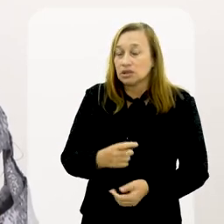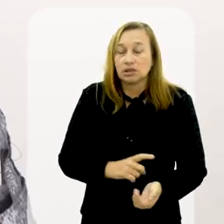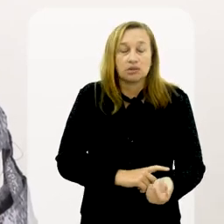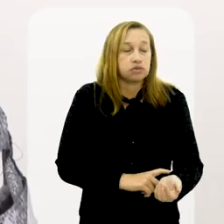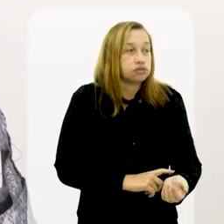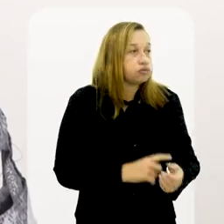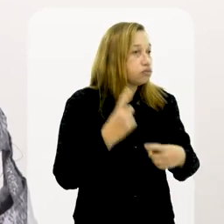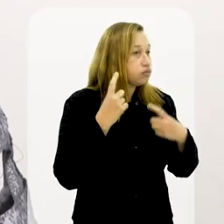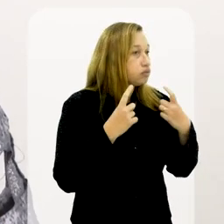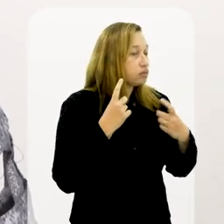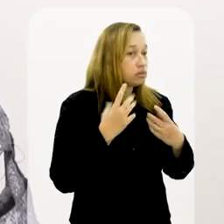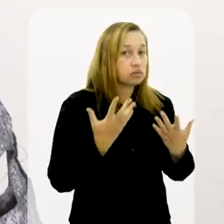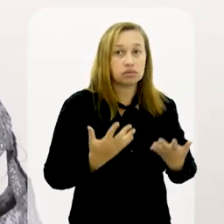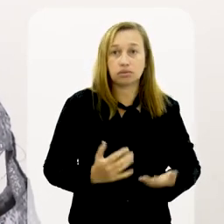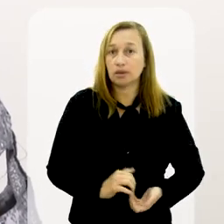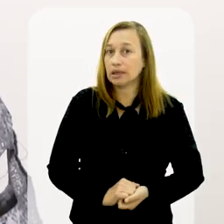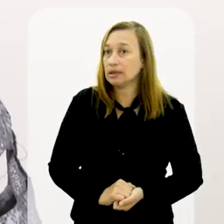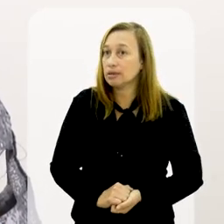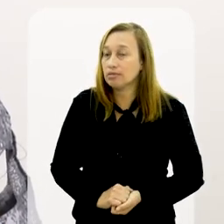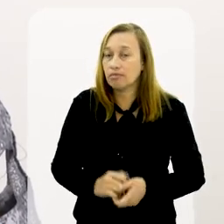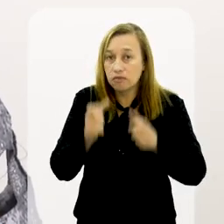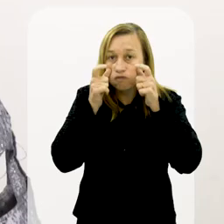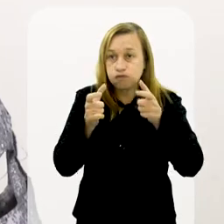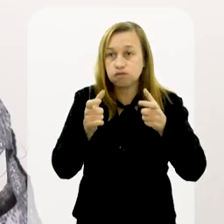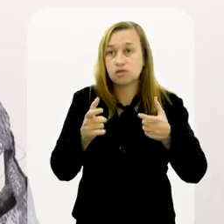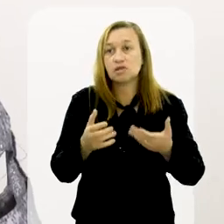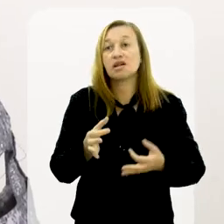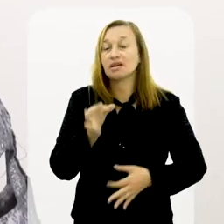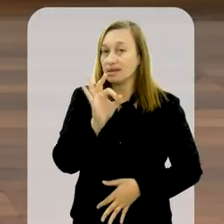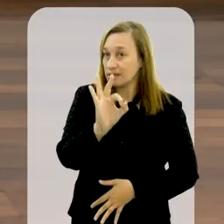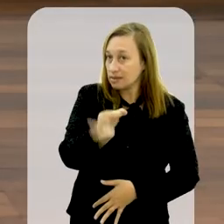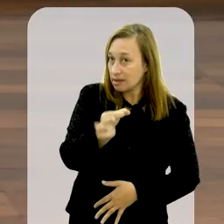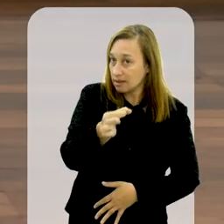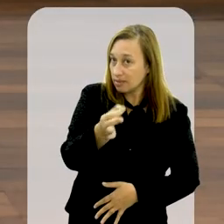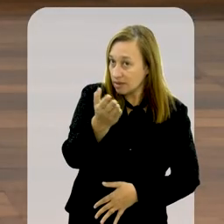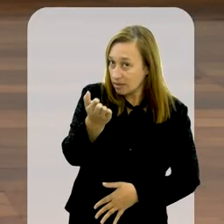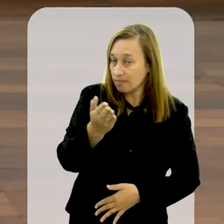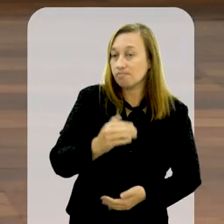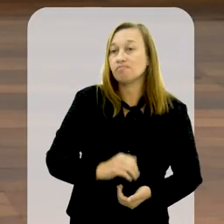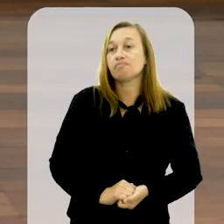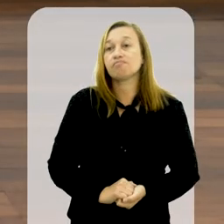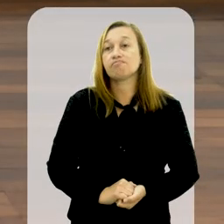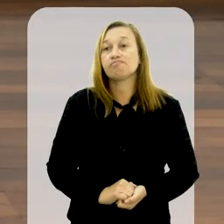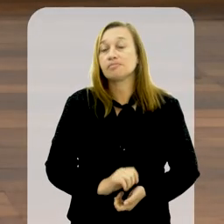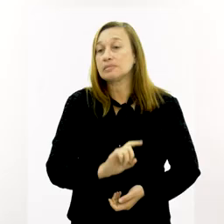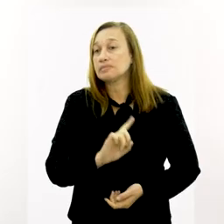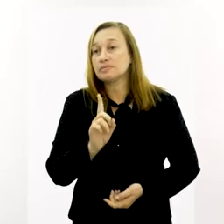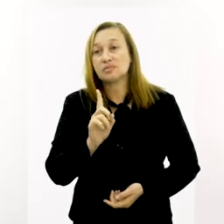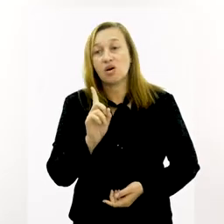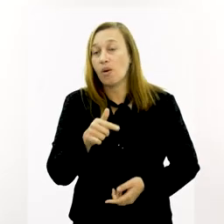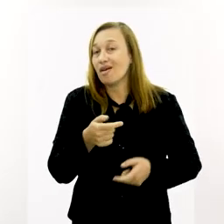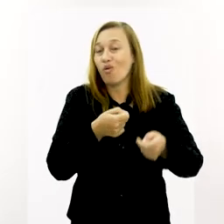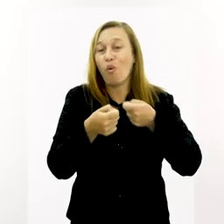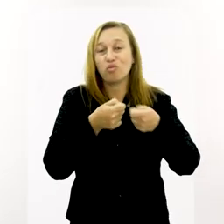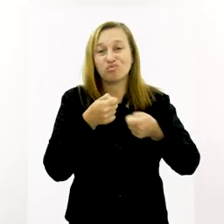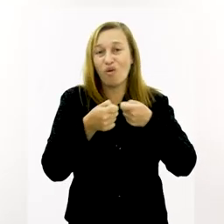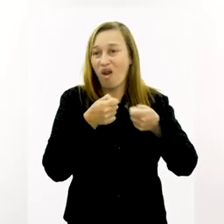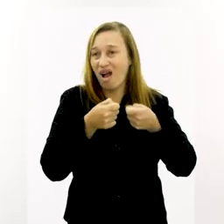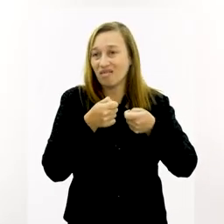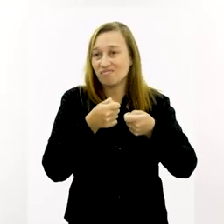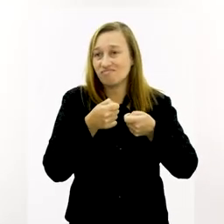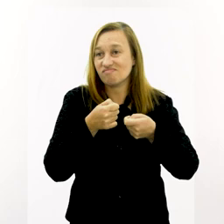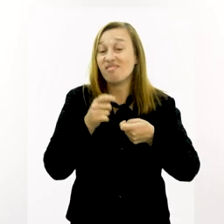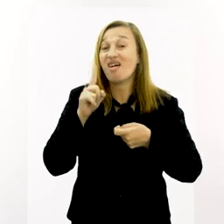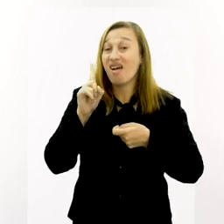aí eu já começo a ficar em alerta. É justamente isso. Não é para controlar.